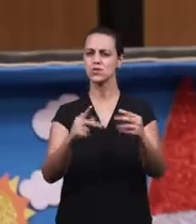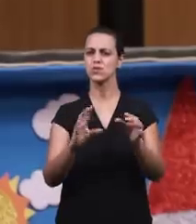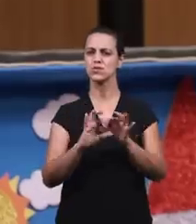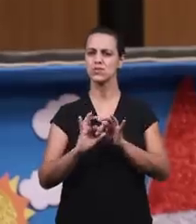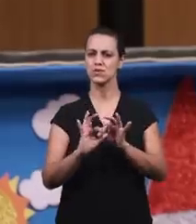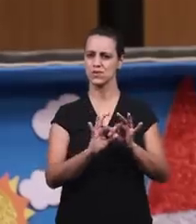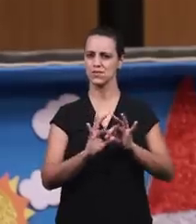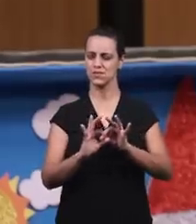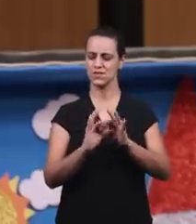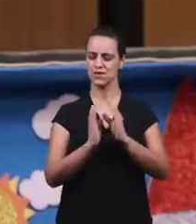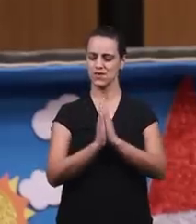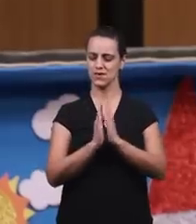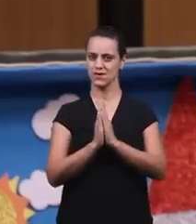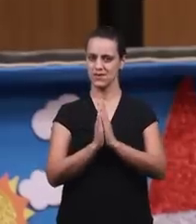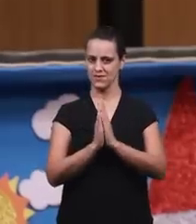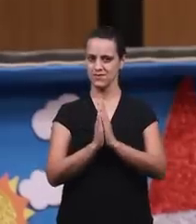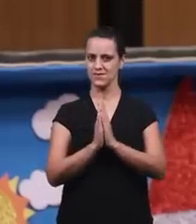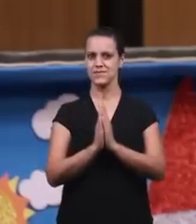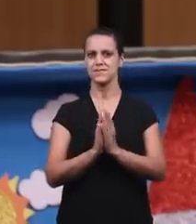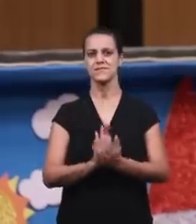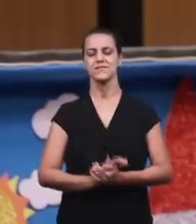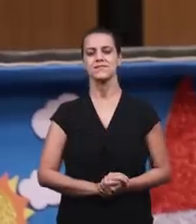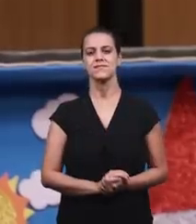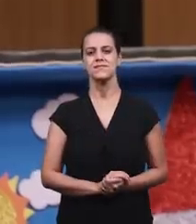olhos fechados Ouvindo a oração